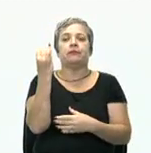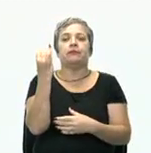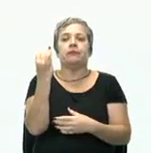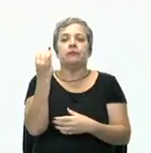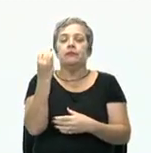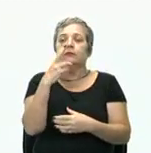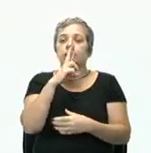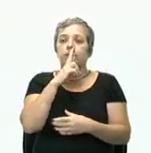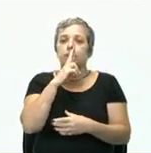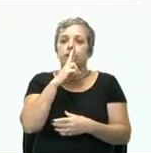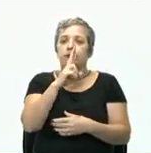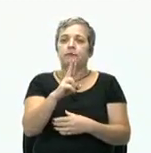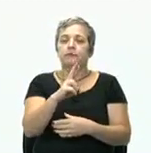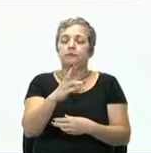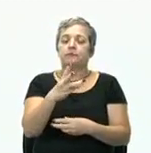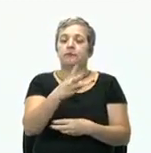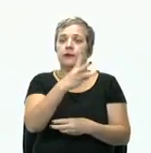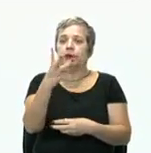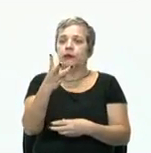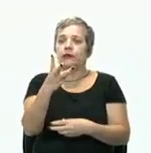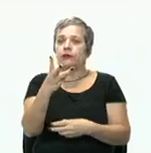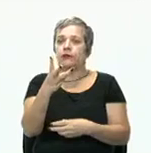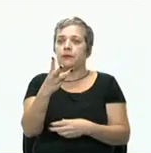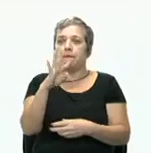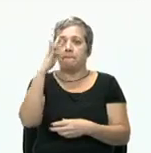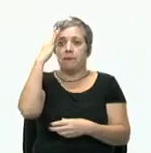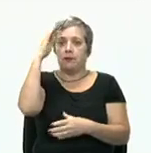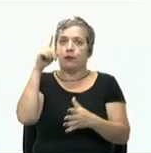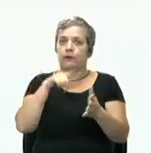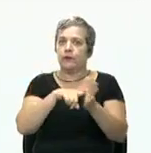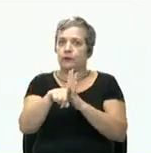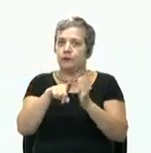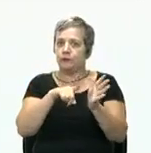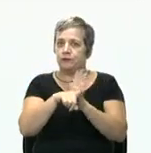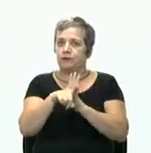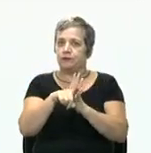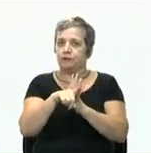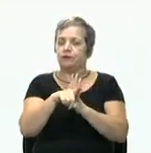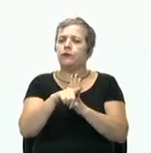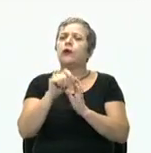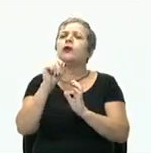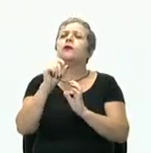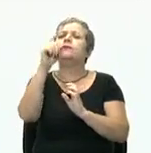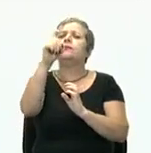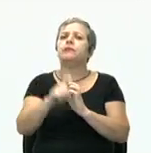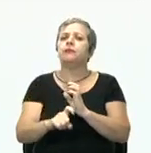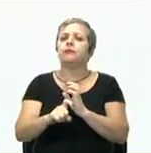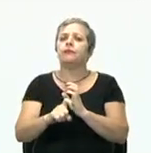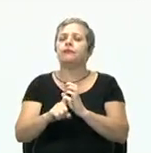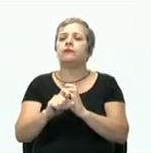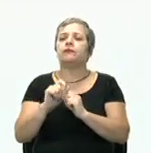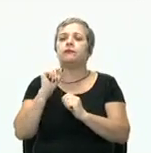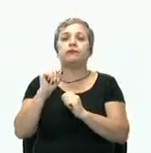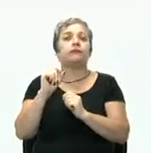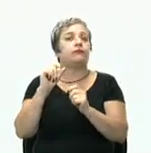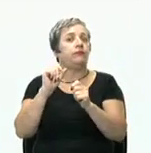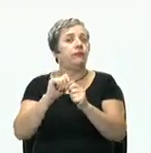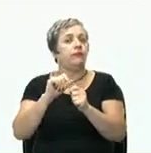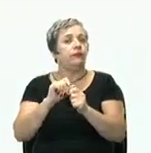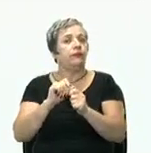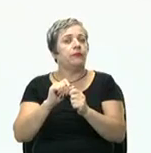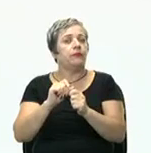respondermos três principais questões. Quem somos? O que